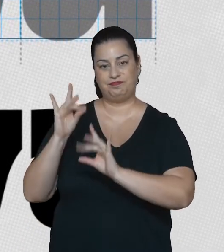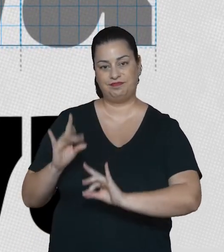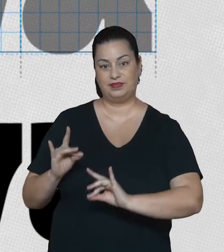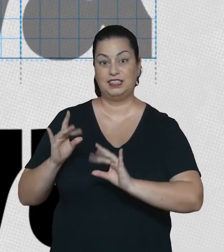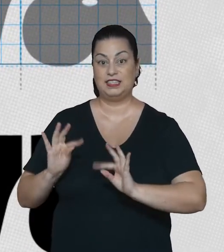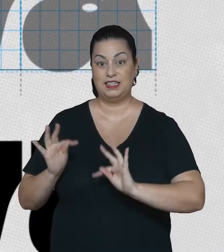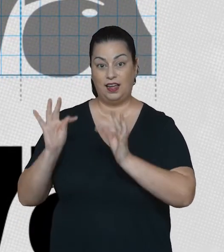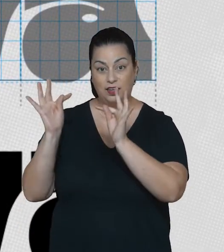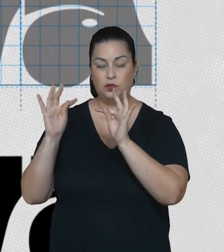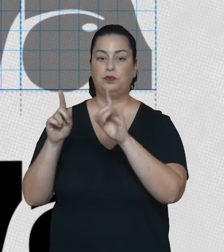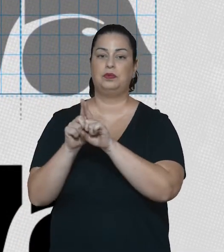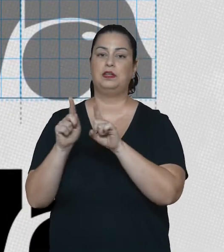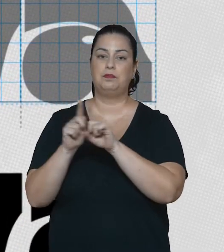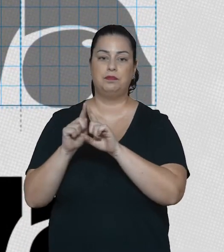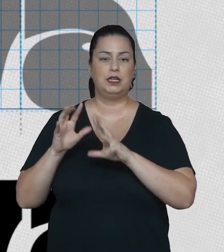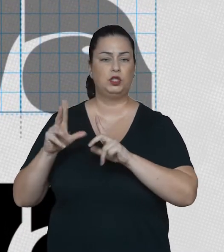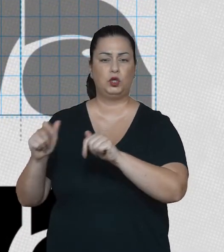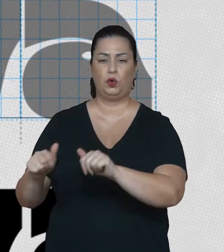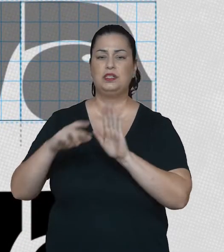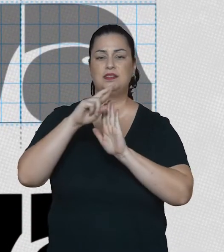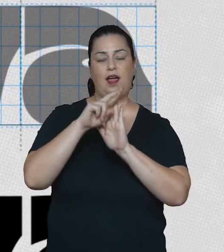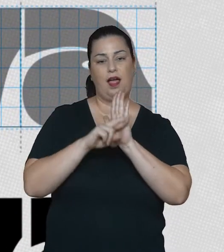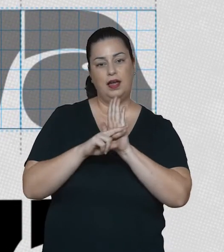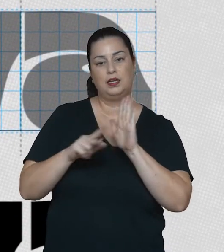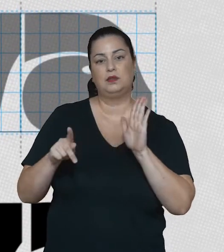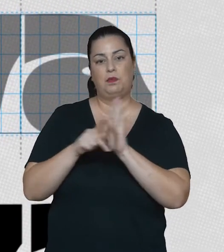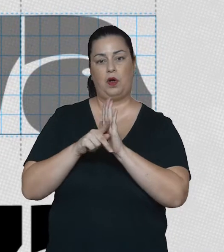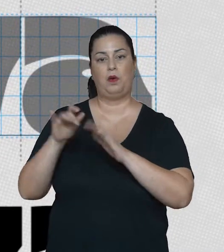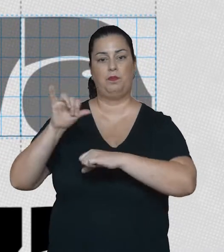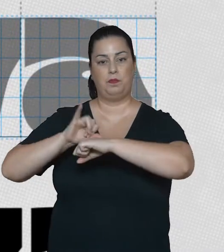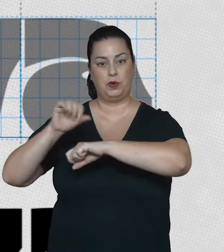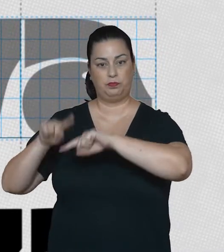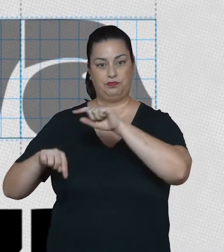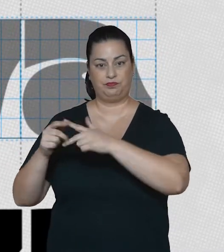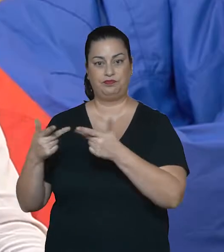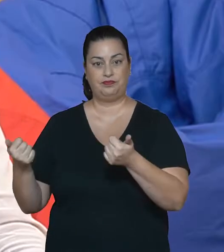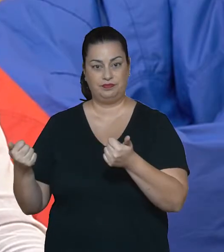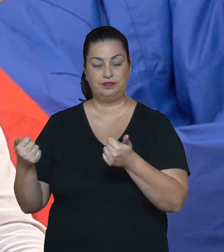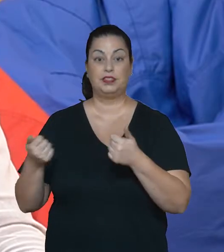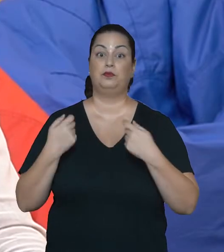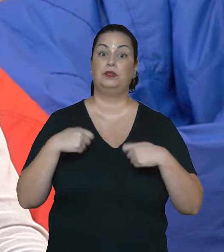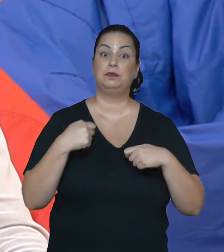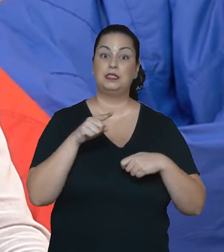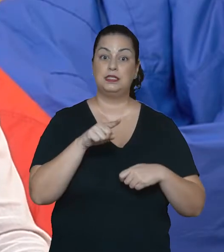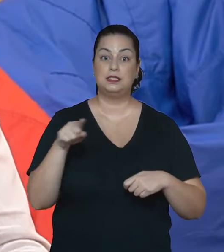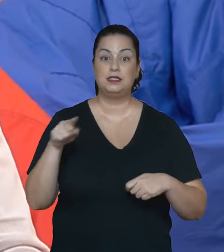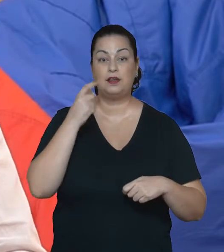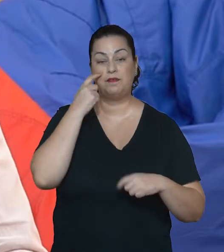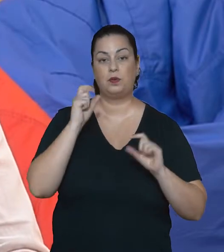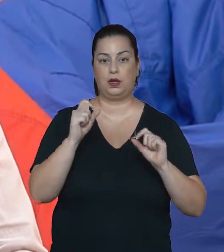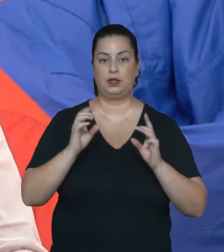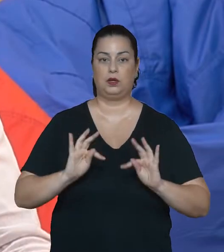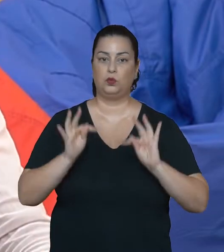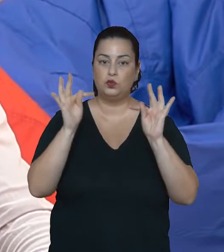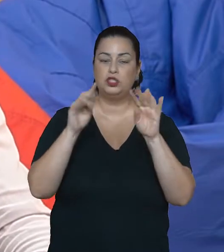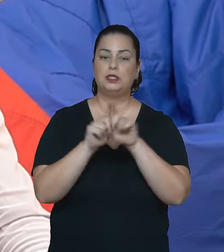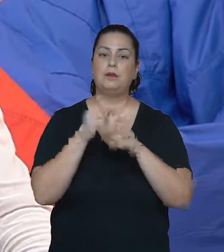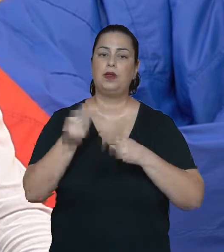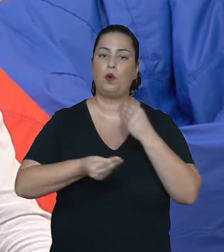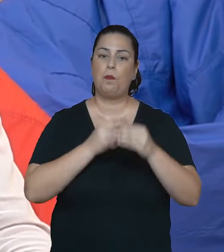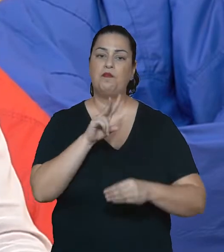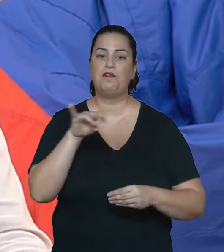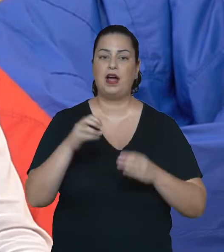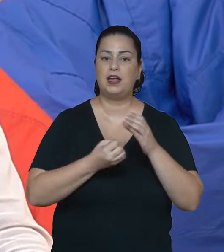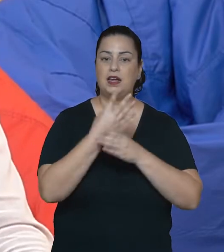detalhamento técnico e todas as especificações técnicas do objeto, considerando a tecnologia, os materiais e